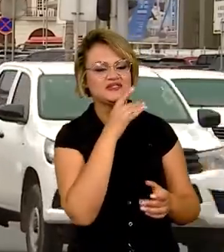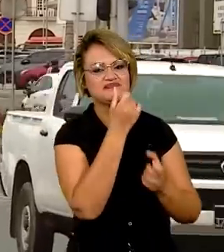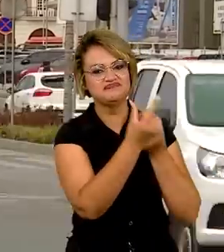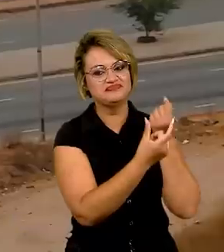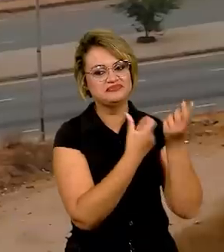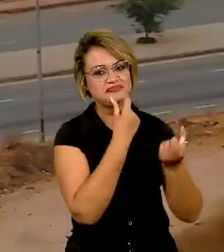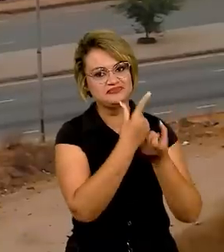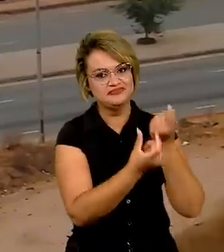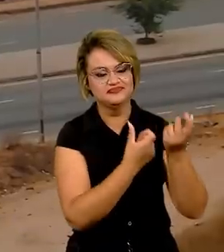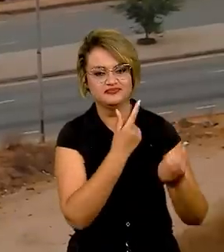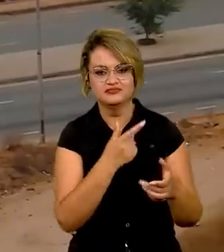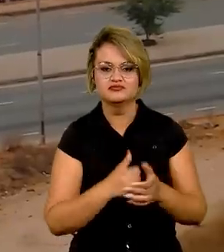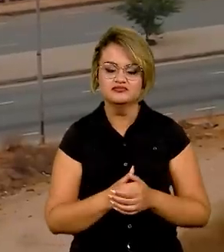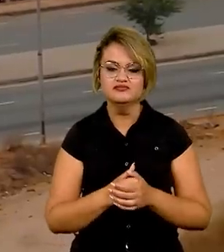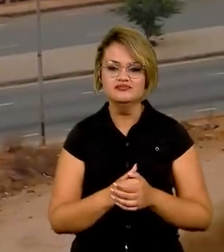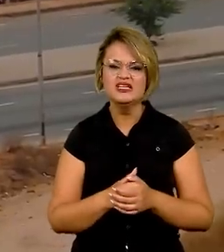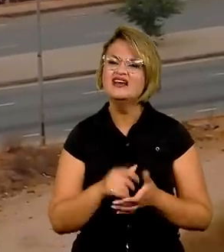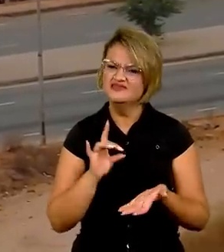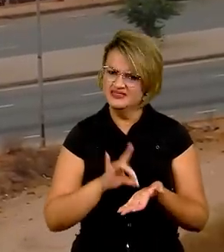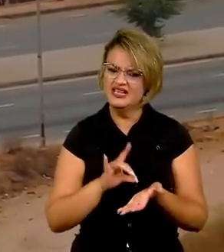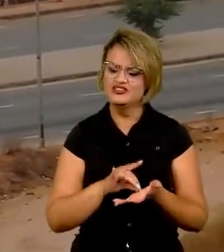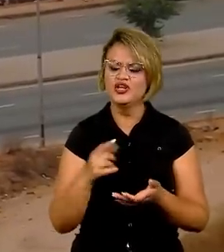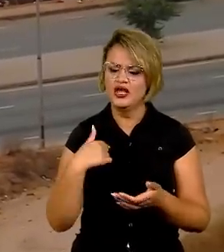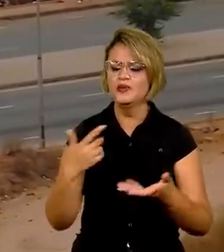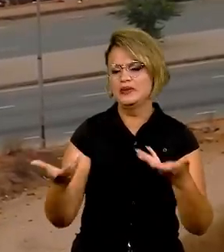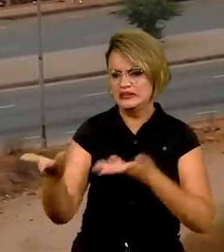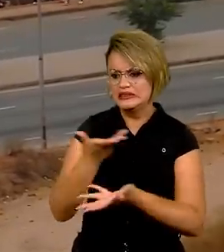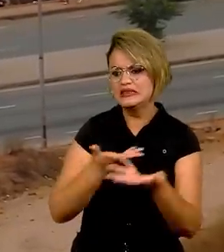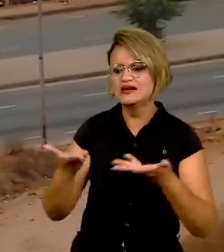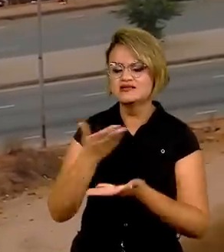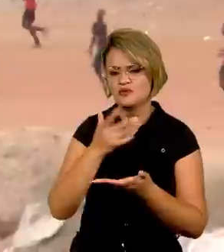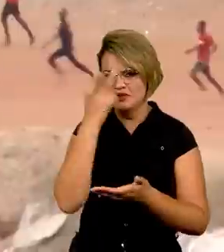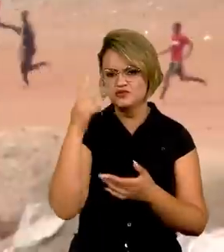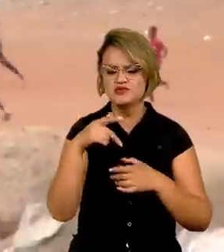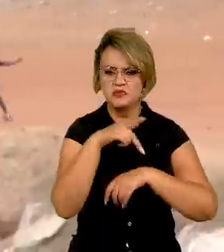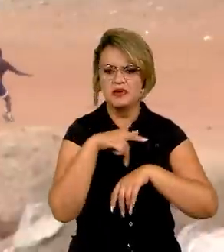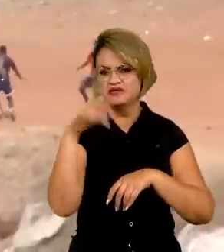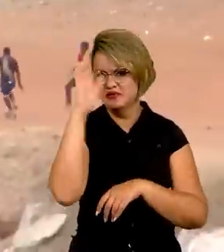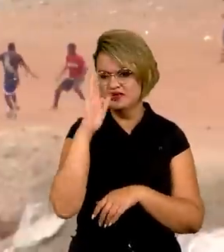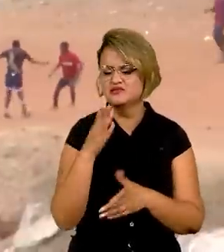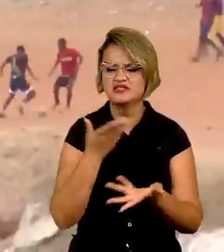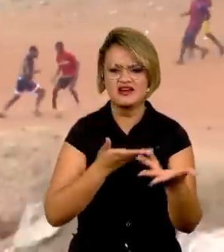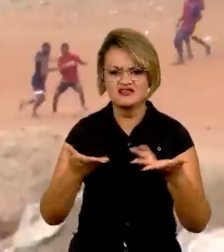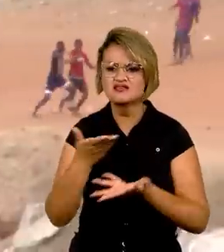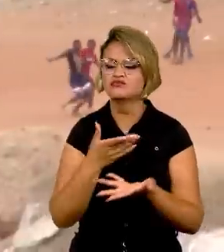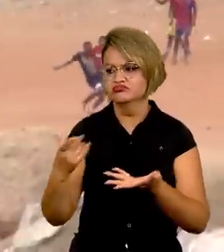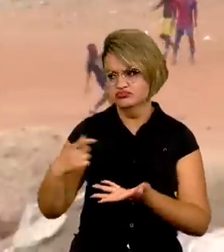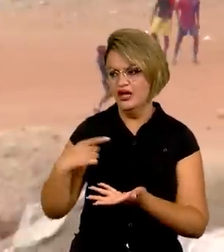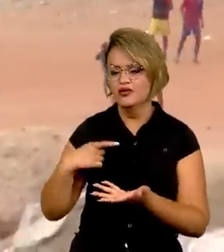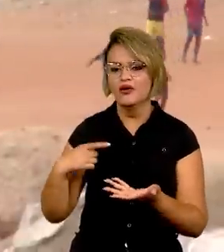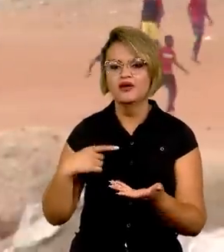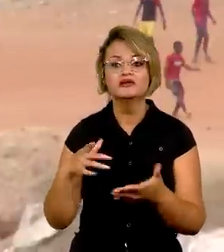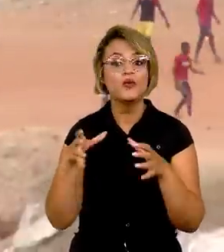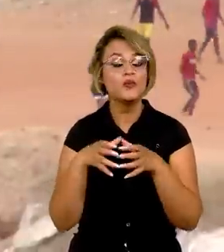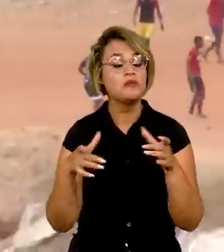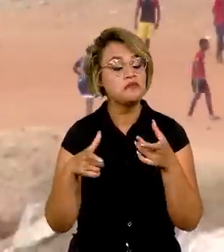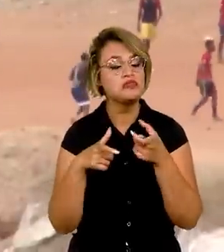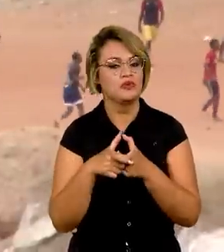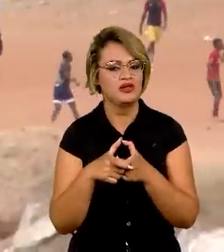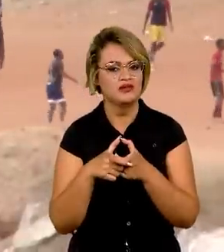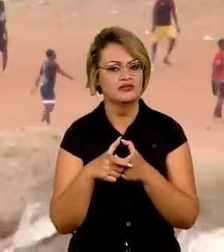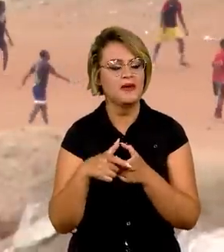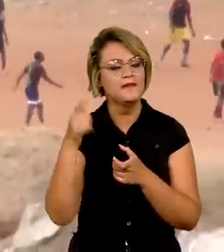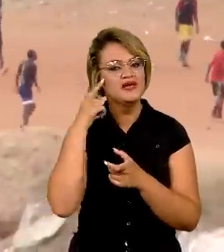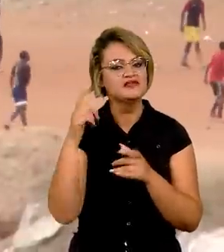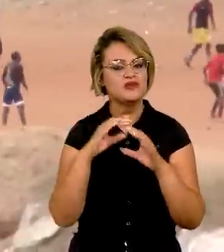africano no geral. É verdade que eu tenho interações com intelectuais brasileiros. Exatamente, há uma minoria, a